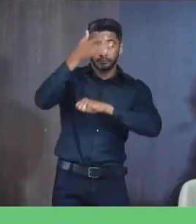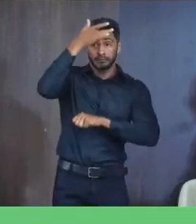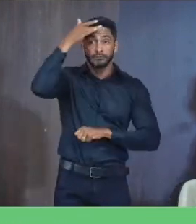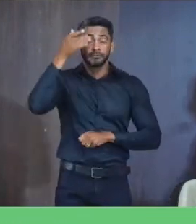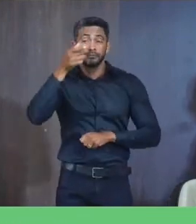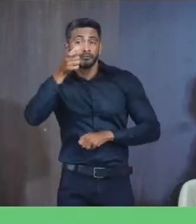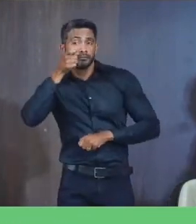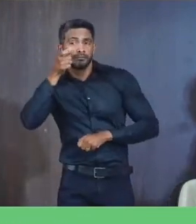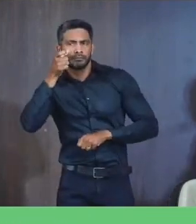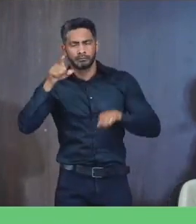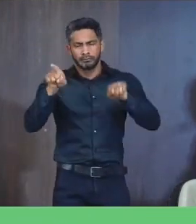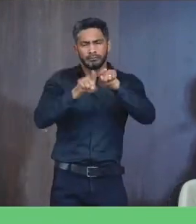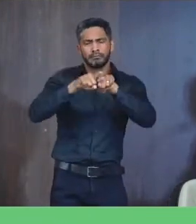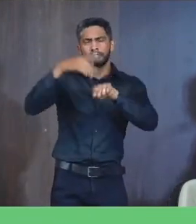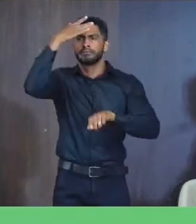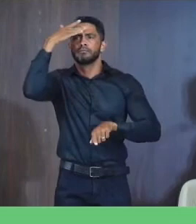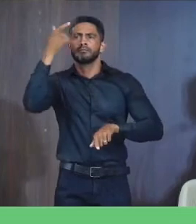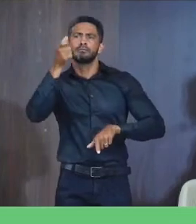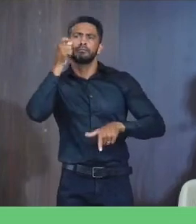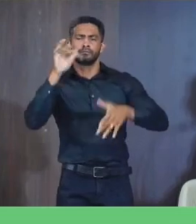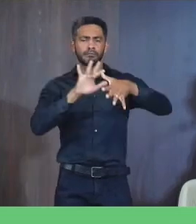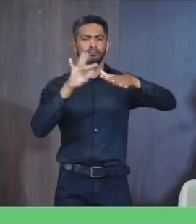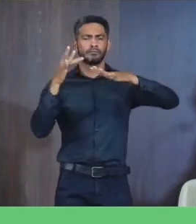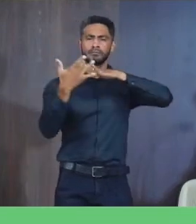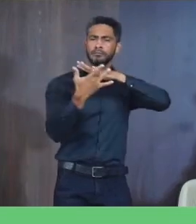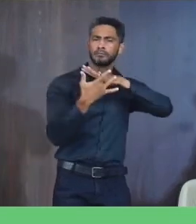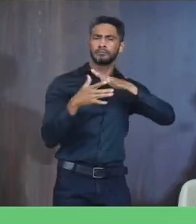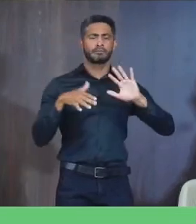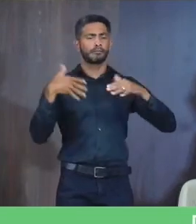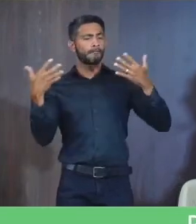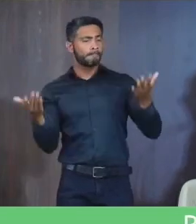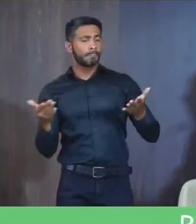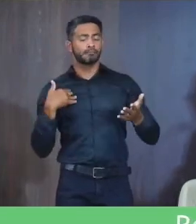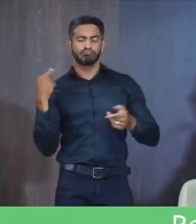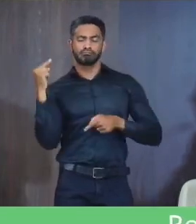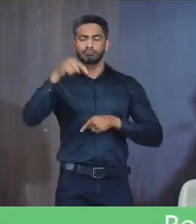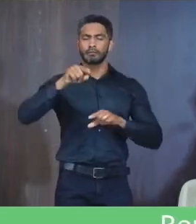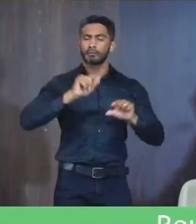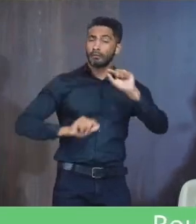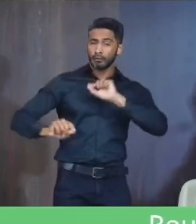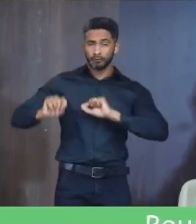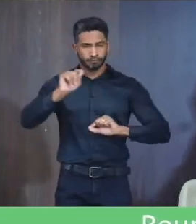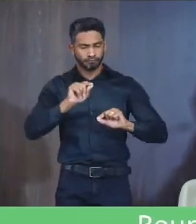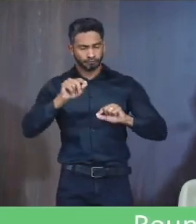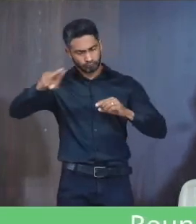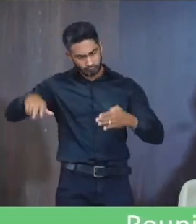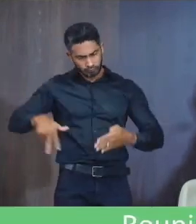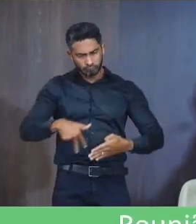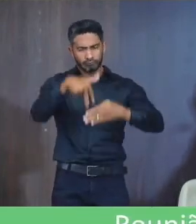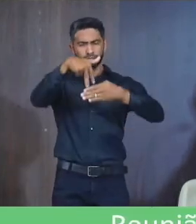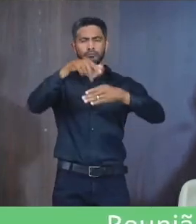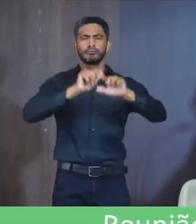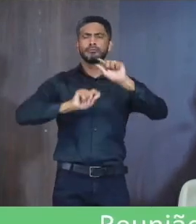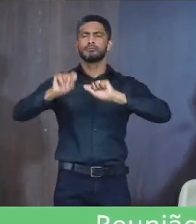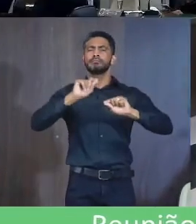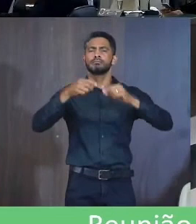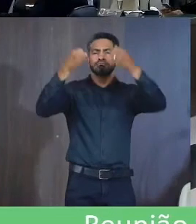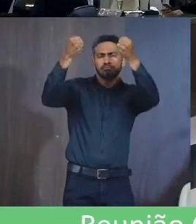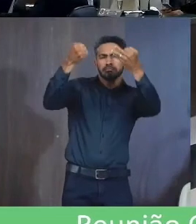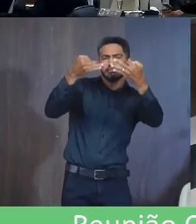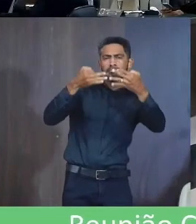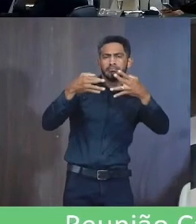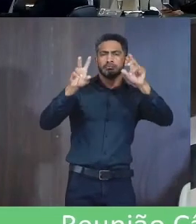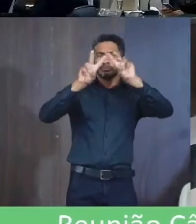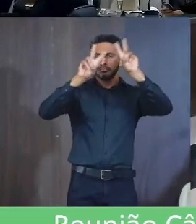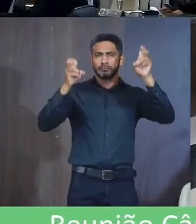presente E a todos Que nos acompanham Pela TV E pelas redes sociais Eu venho aqui Fazer uso dessa tribuna Para poder falar um